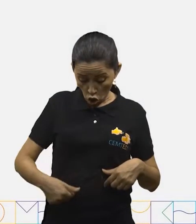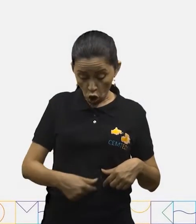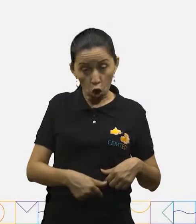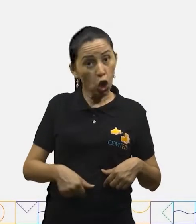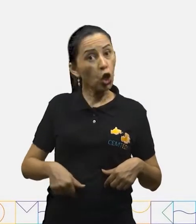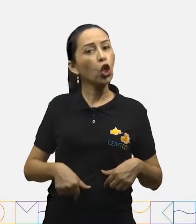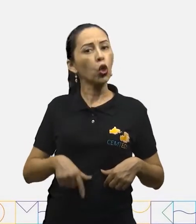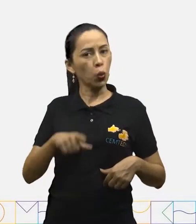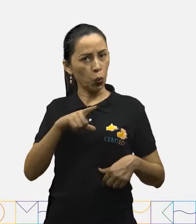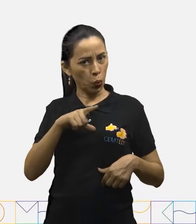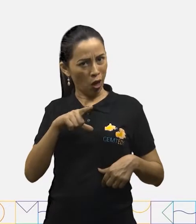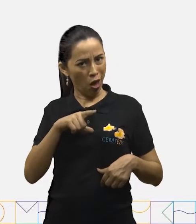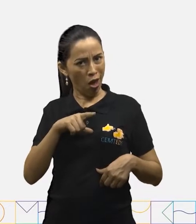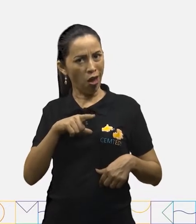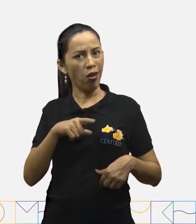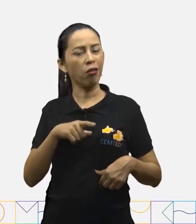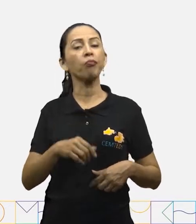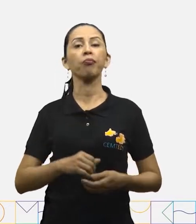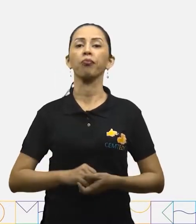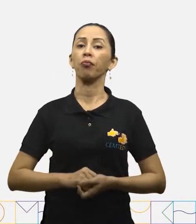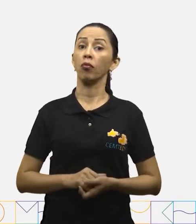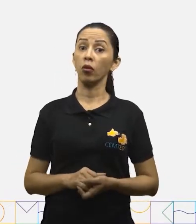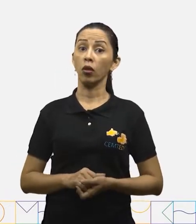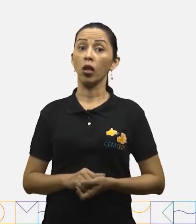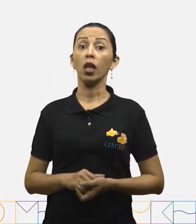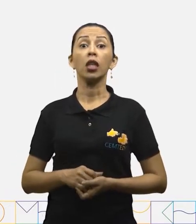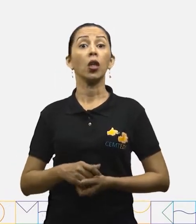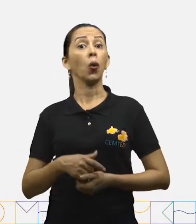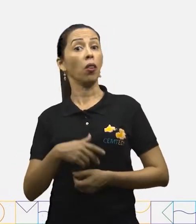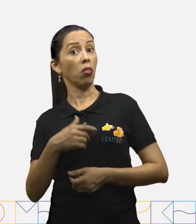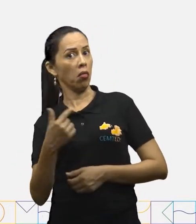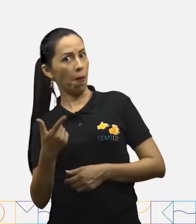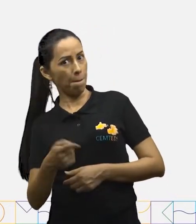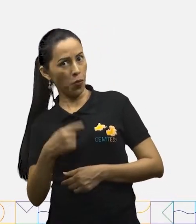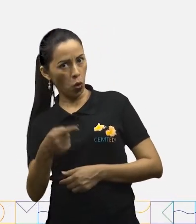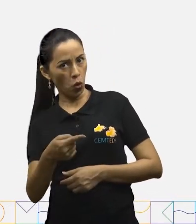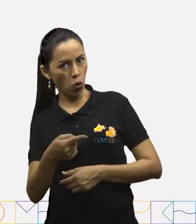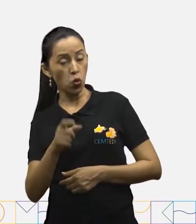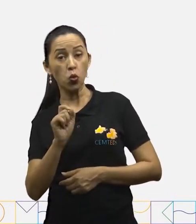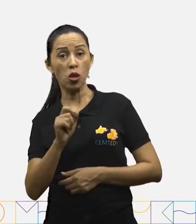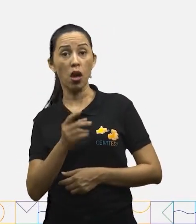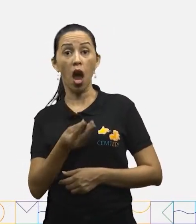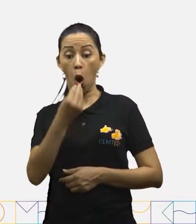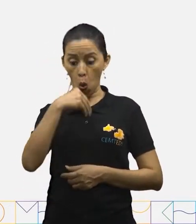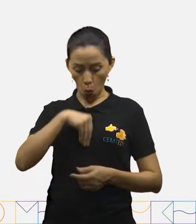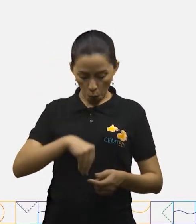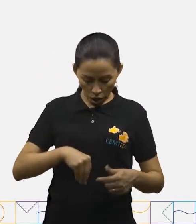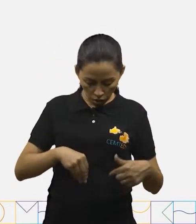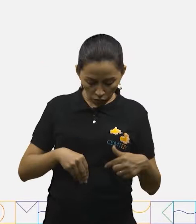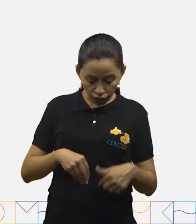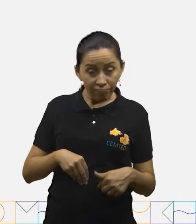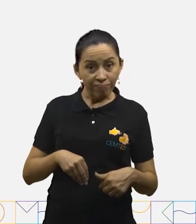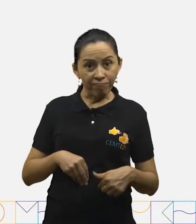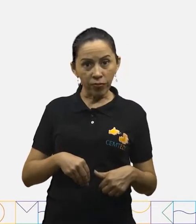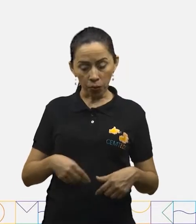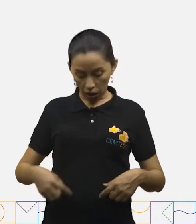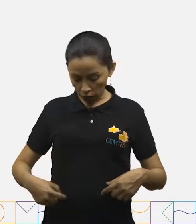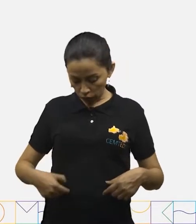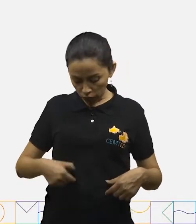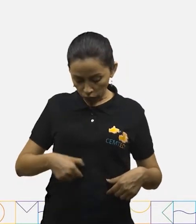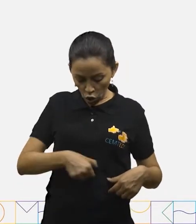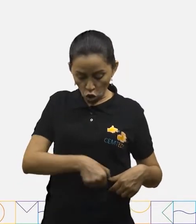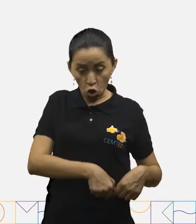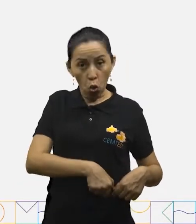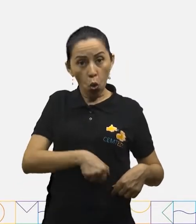Ao sair do intestino delgado, o bolo alimentar vai para o intestino grosso. No intestino grosso, água e nutrientes também